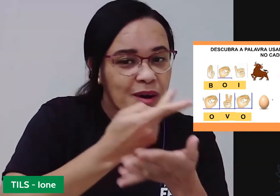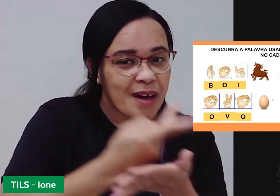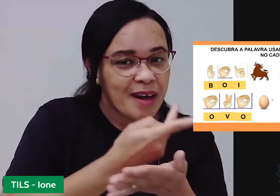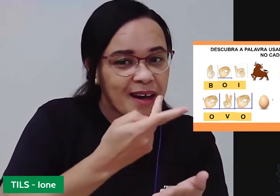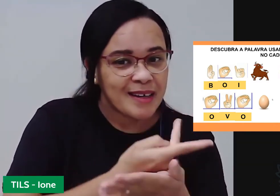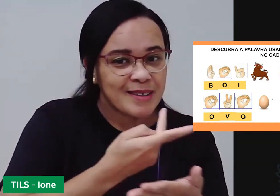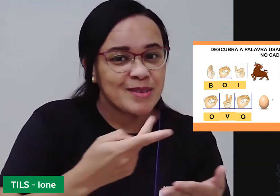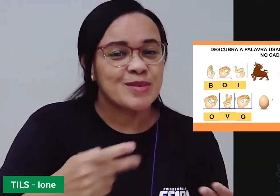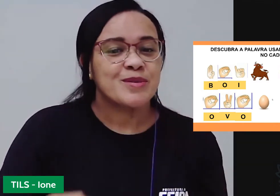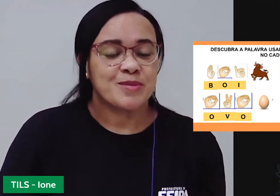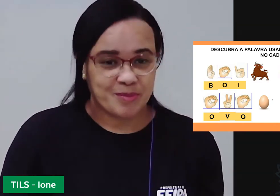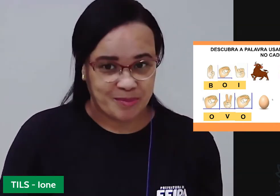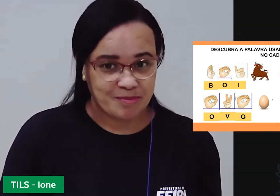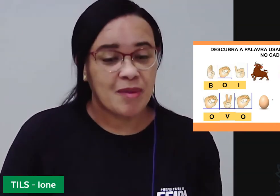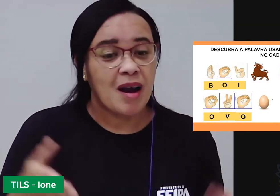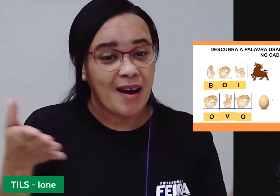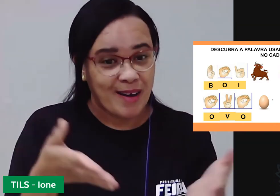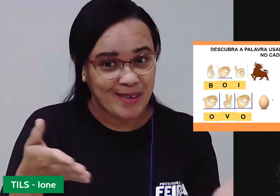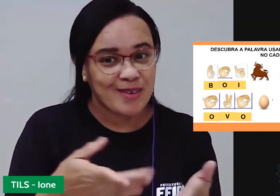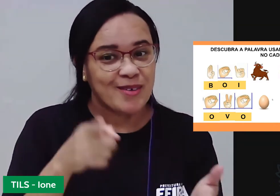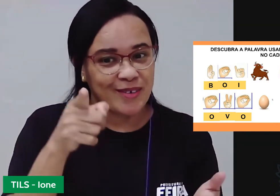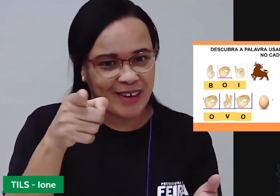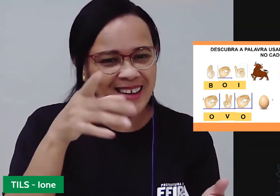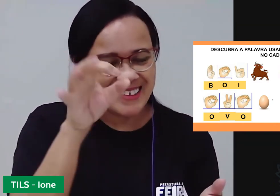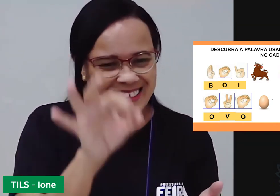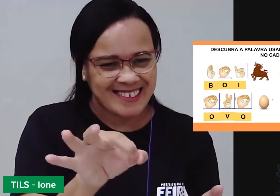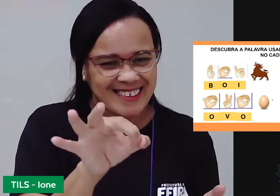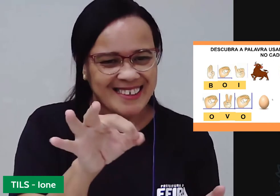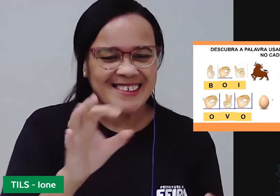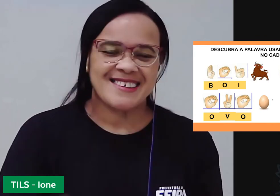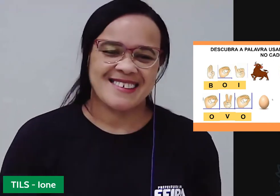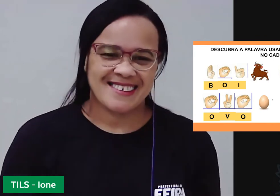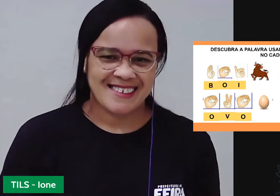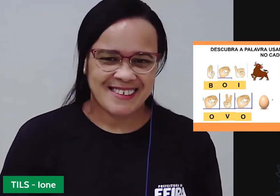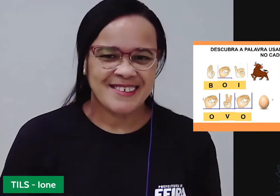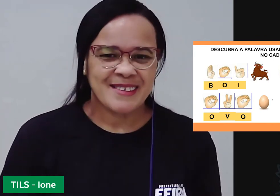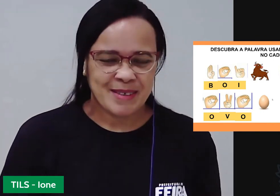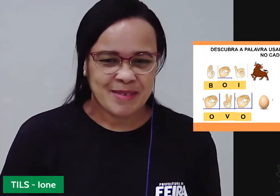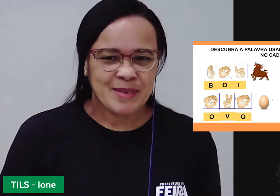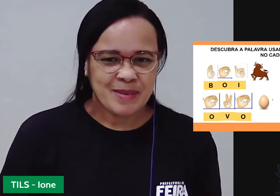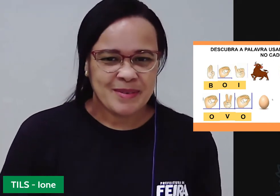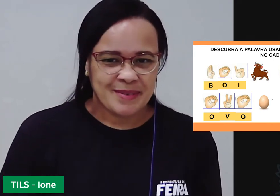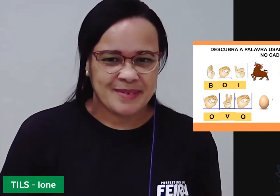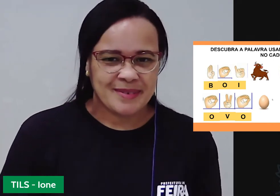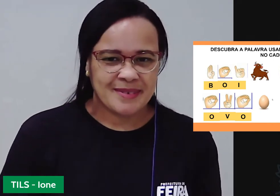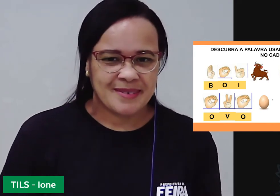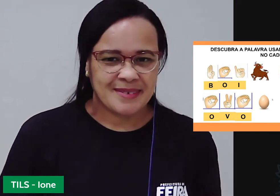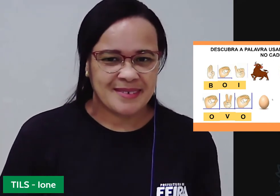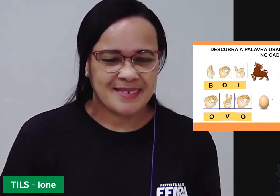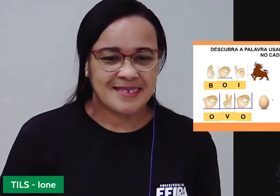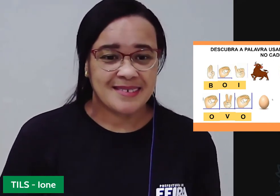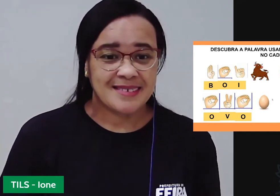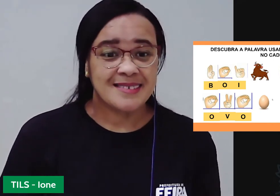Ela usou esses símbolos aqui, ó. Que foram pra reviser a palavra...